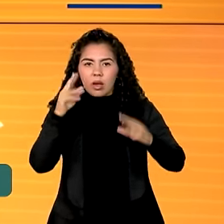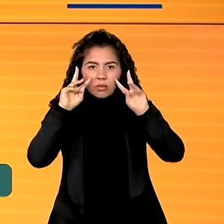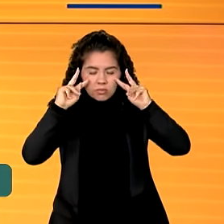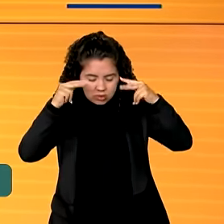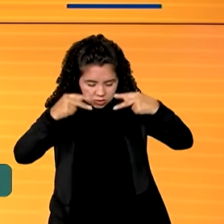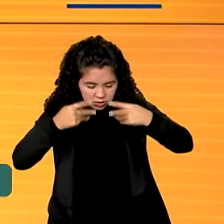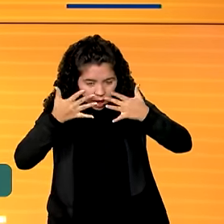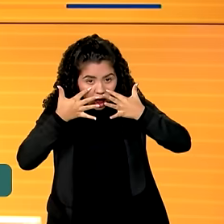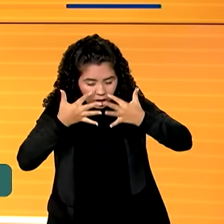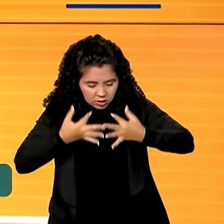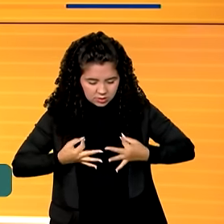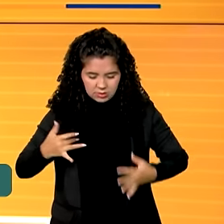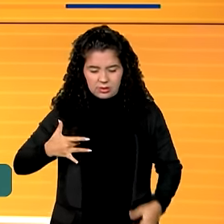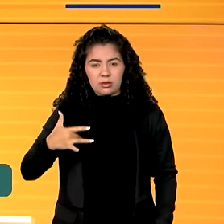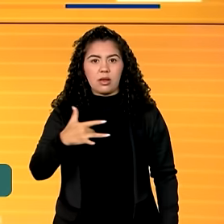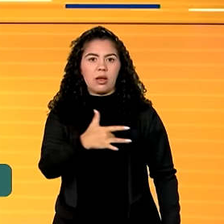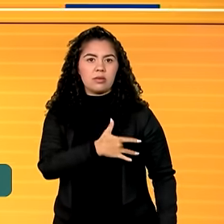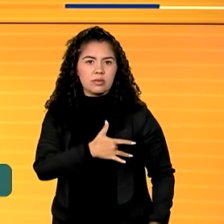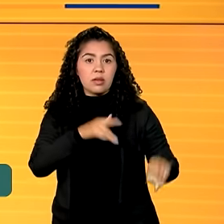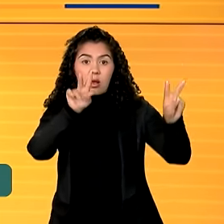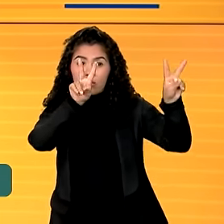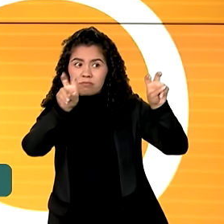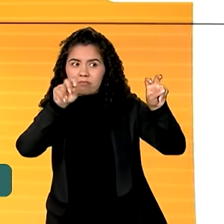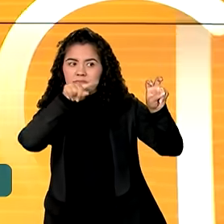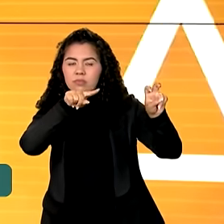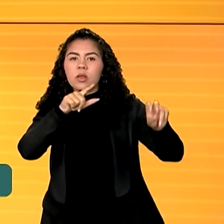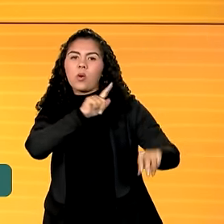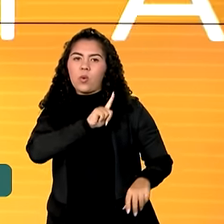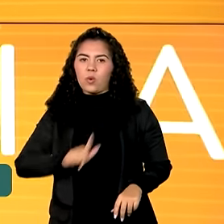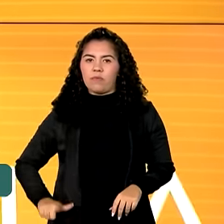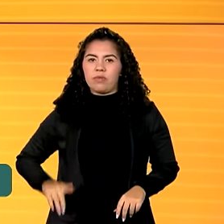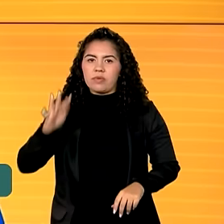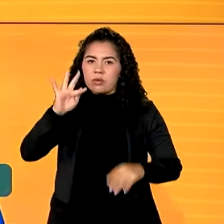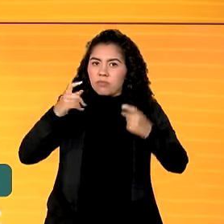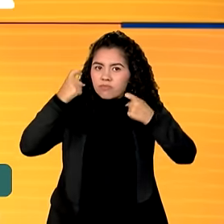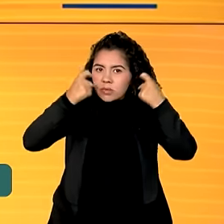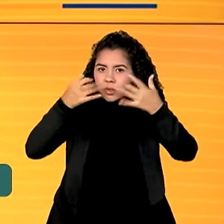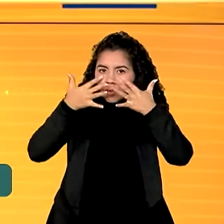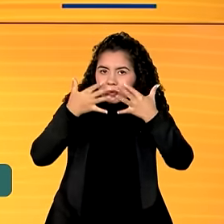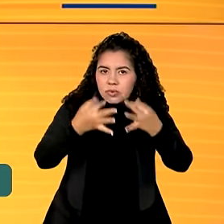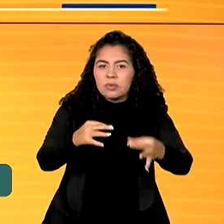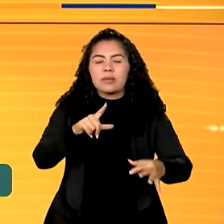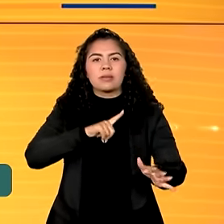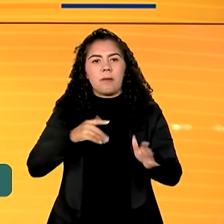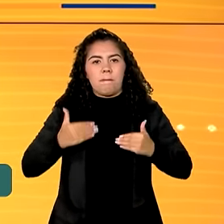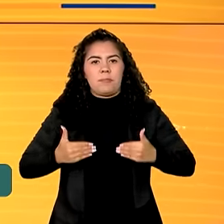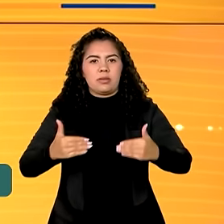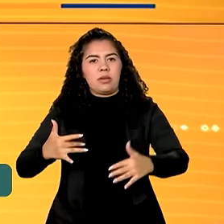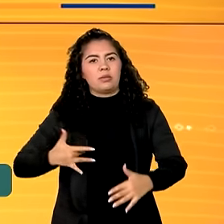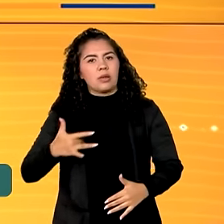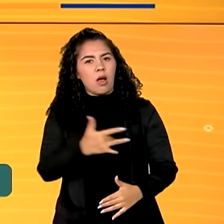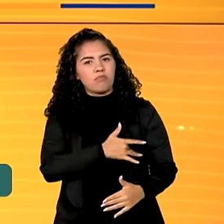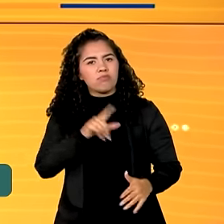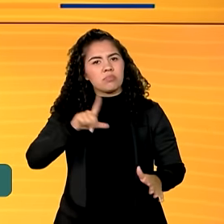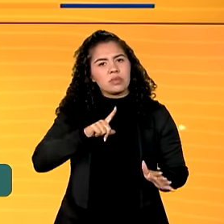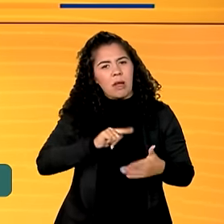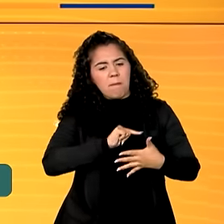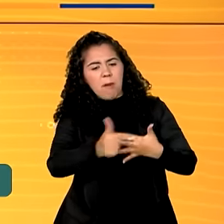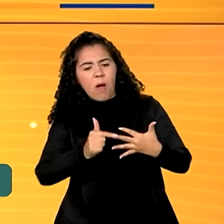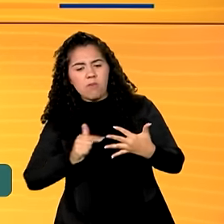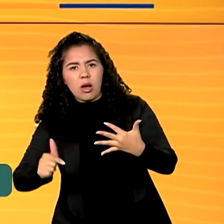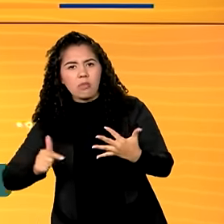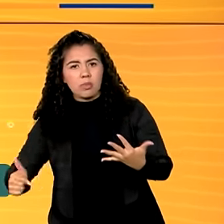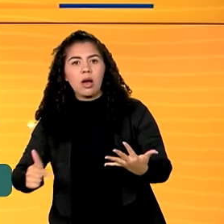saúde. O tema é uma preocupação do governo federal. O Ministério da Saúde desenvolve uma série de ações que buscam prevenir as